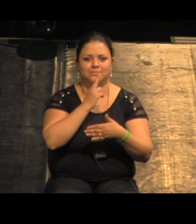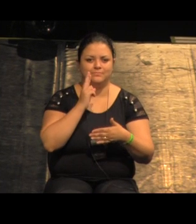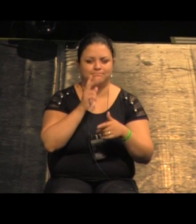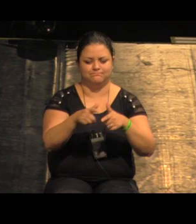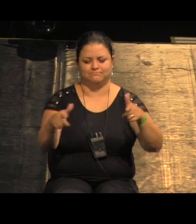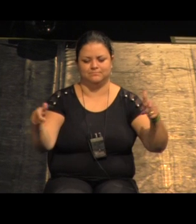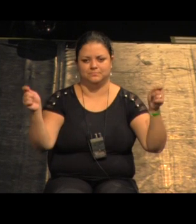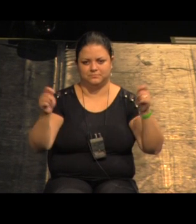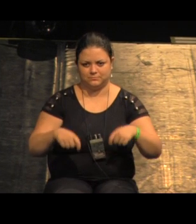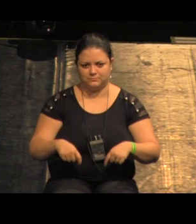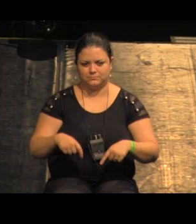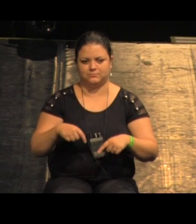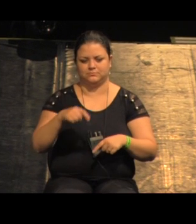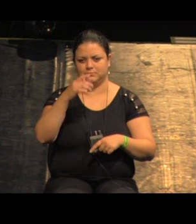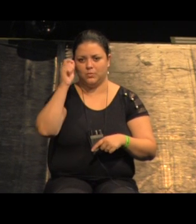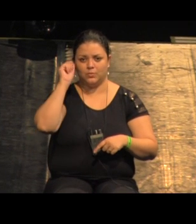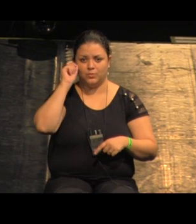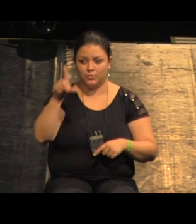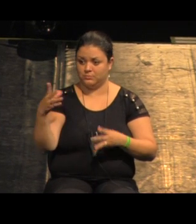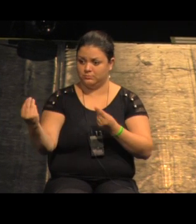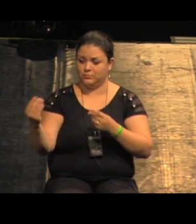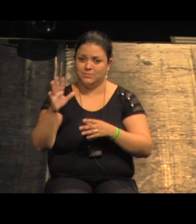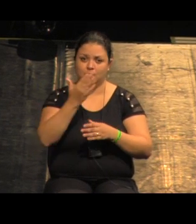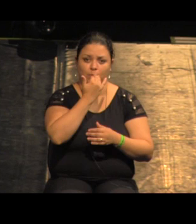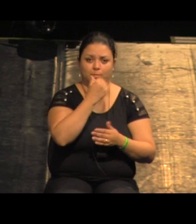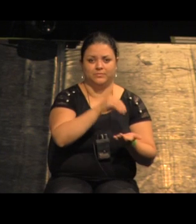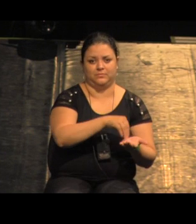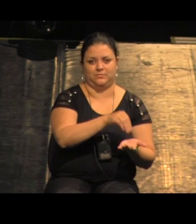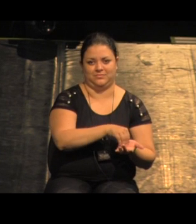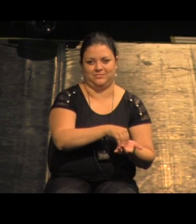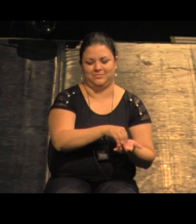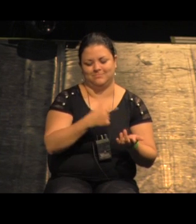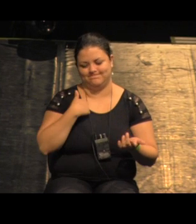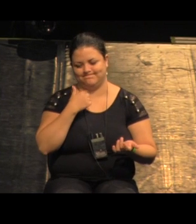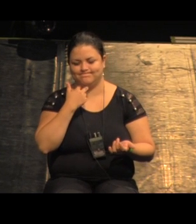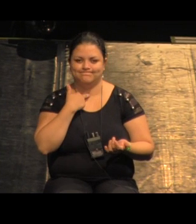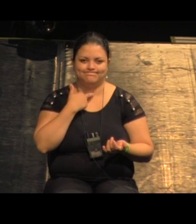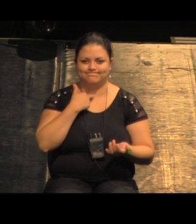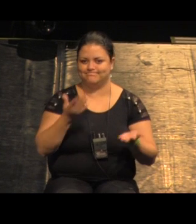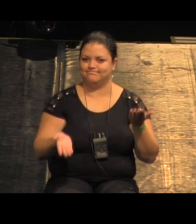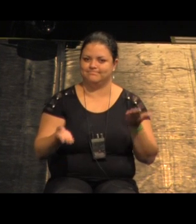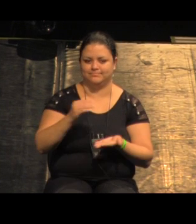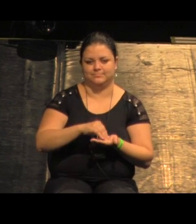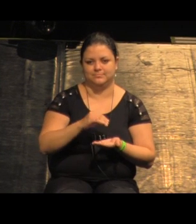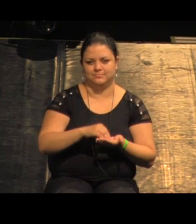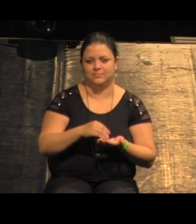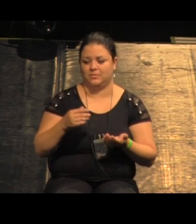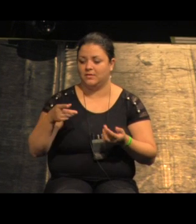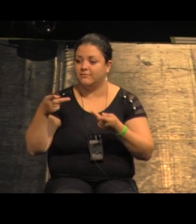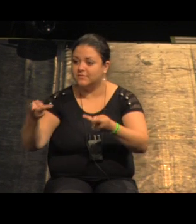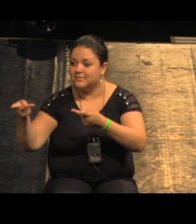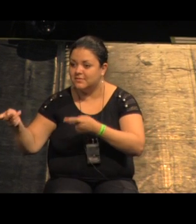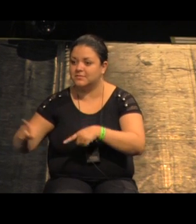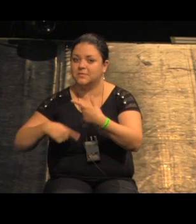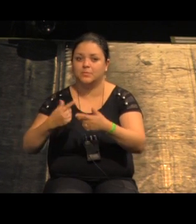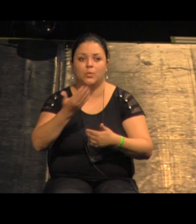revitalizar esse lugar tinha muita cultura e pouca comida não dá né fica andando lá vendo quadrinho para vender e não pode nem tomar um café não dá